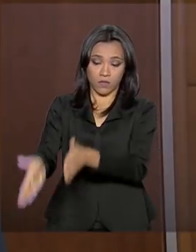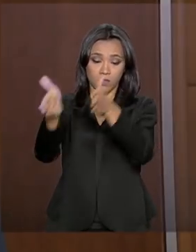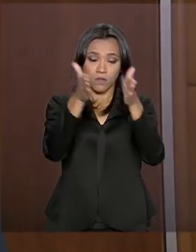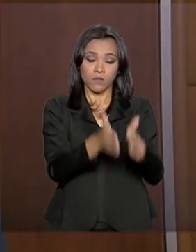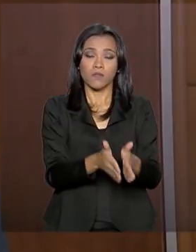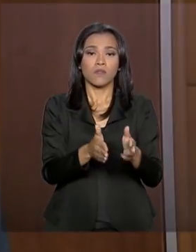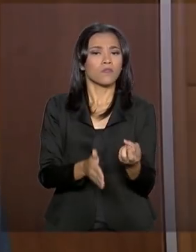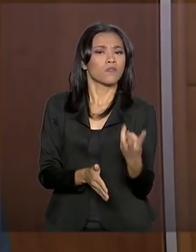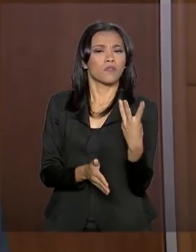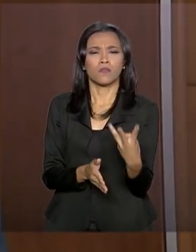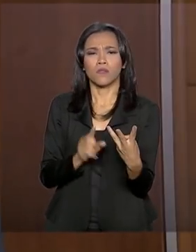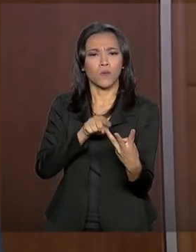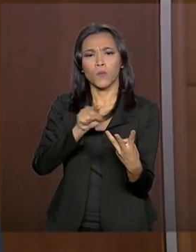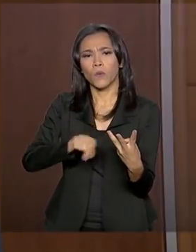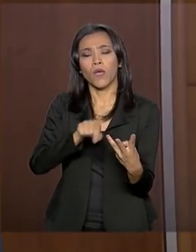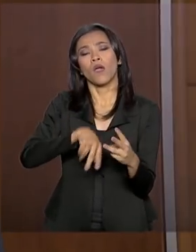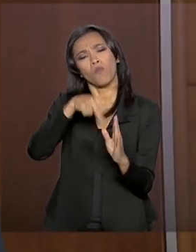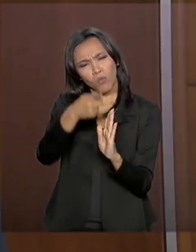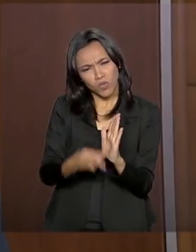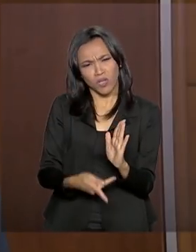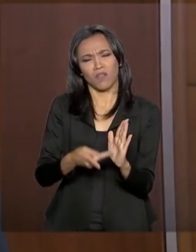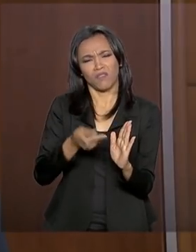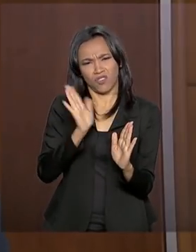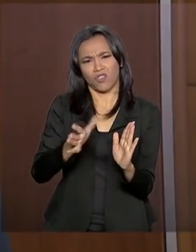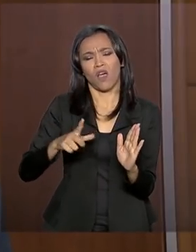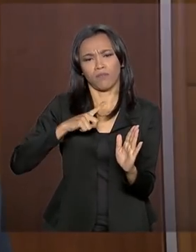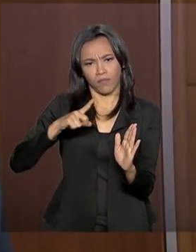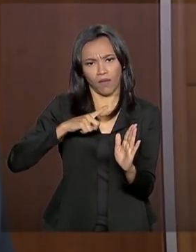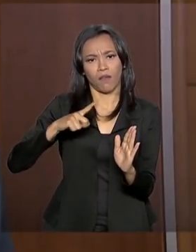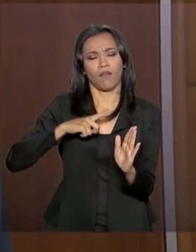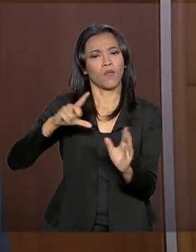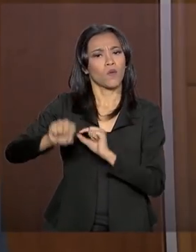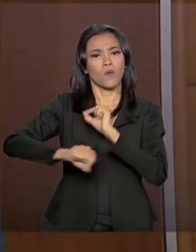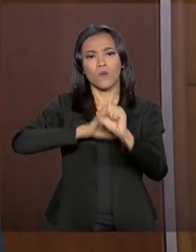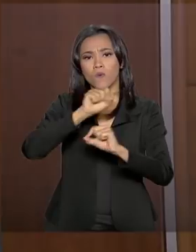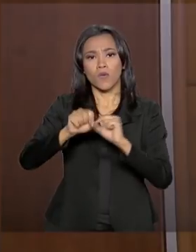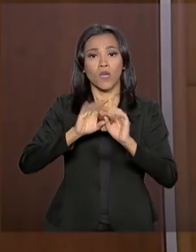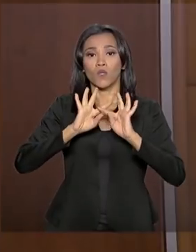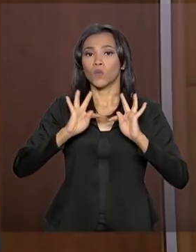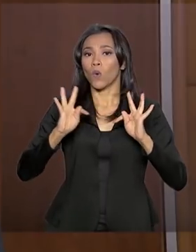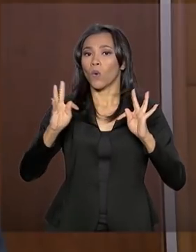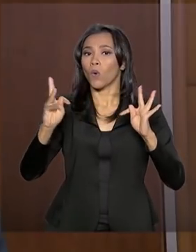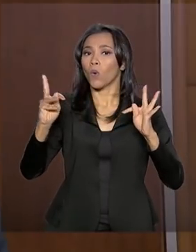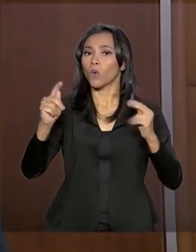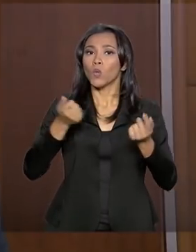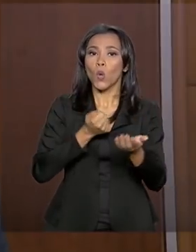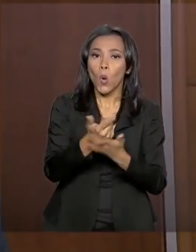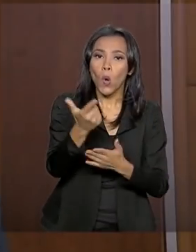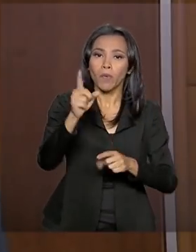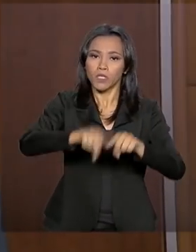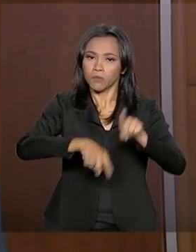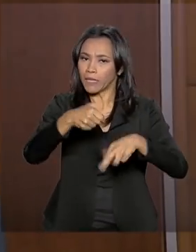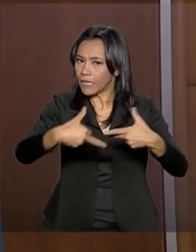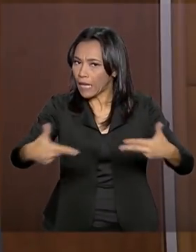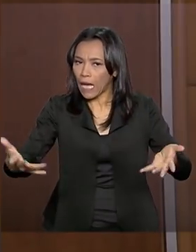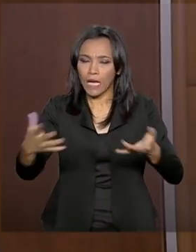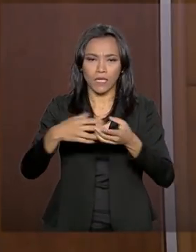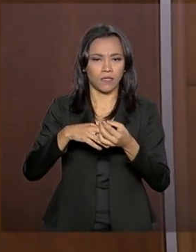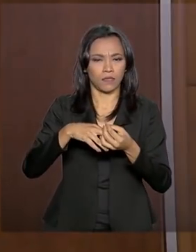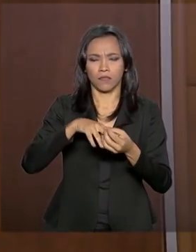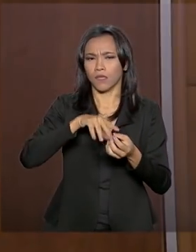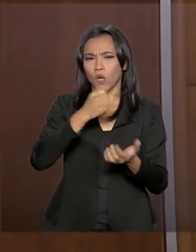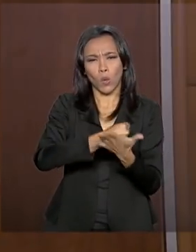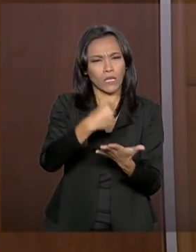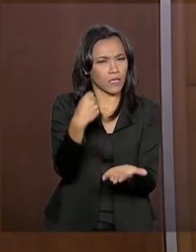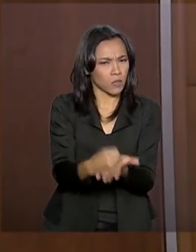processo, um projeto que existe de centralização dos processos de compras de bens e de serviços,